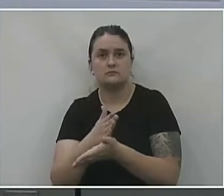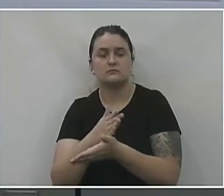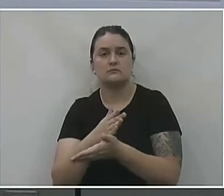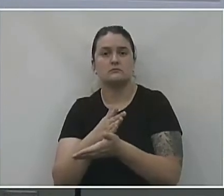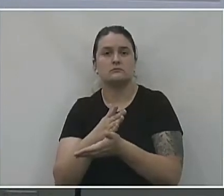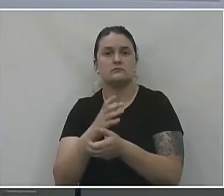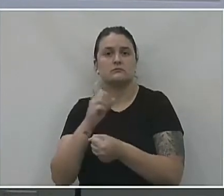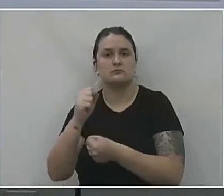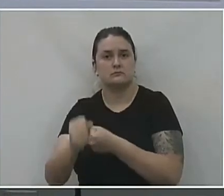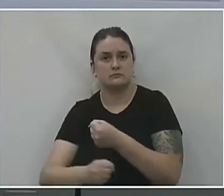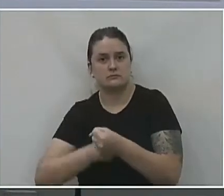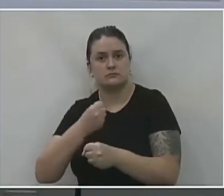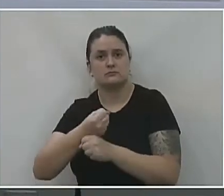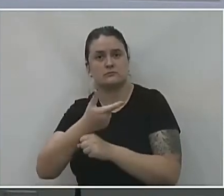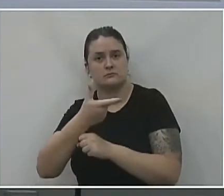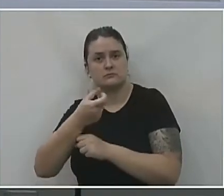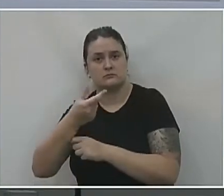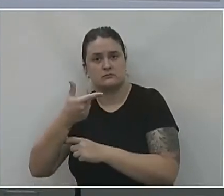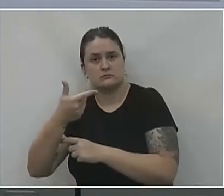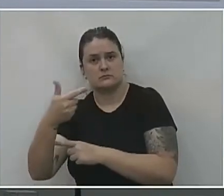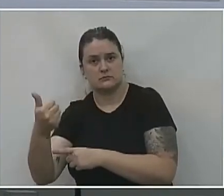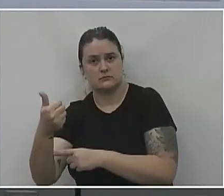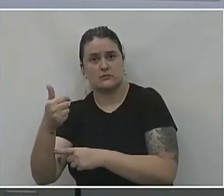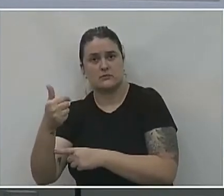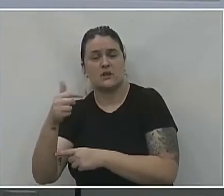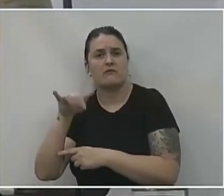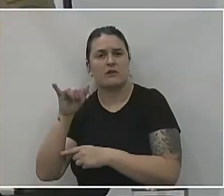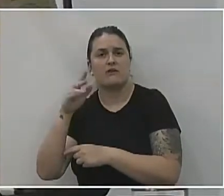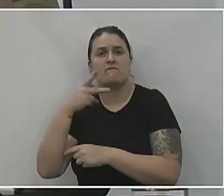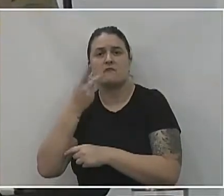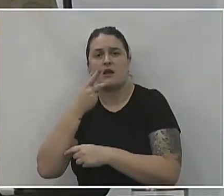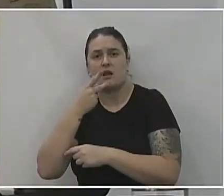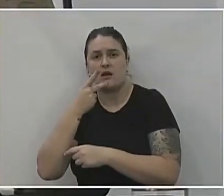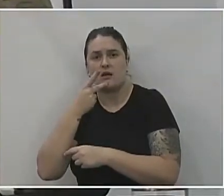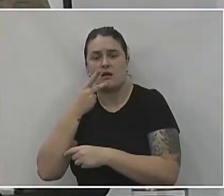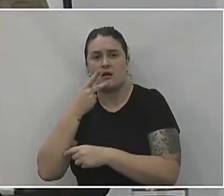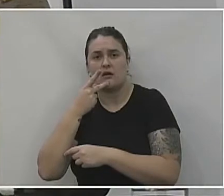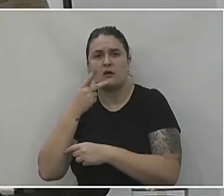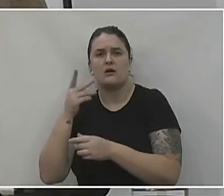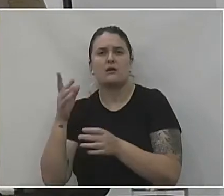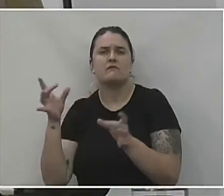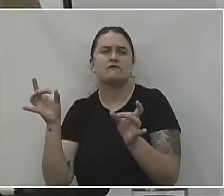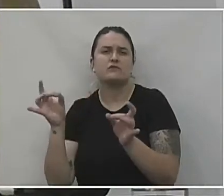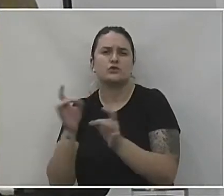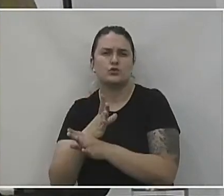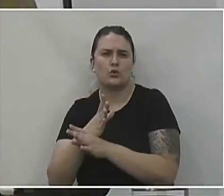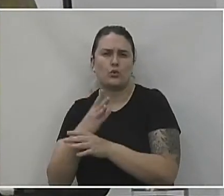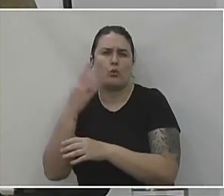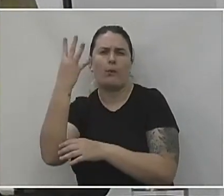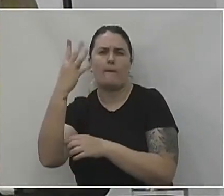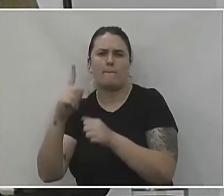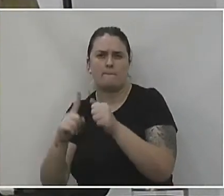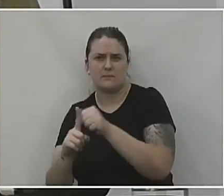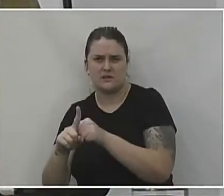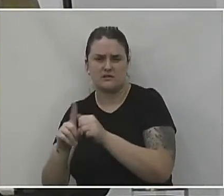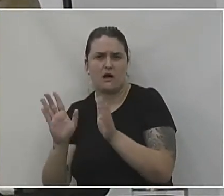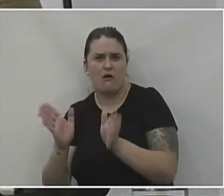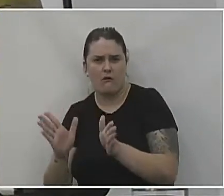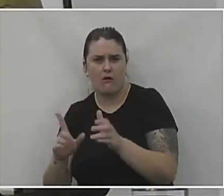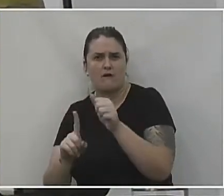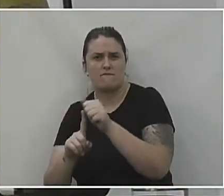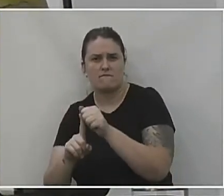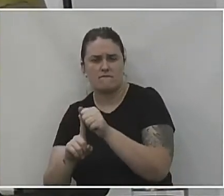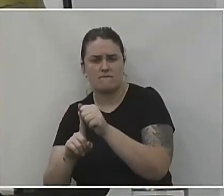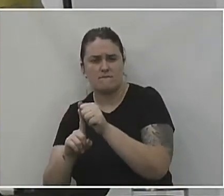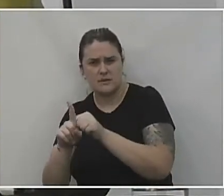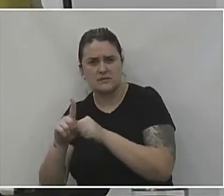de... A competência de 2021, nós vamos fazer explanação no fechamento do quadrimestre, que agora é final de abril. Aí,